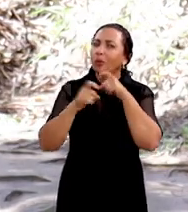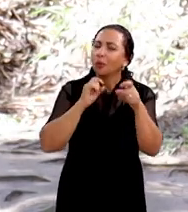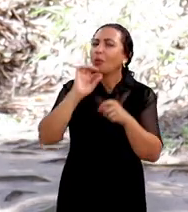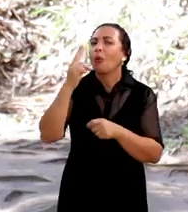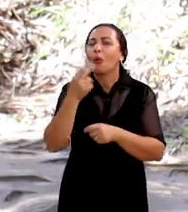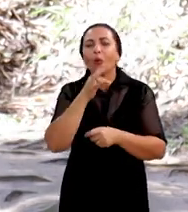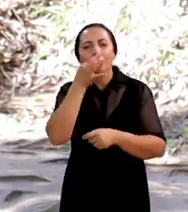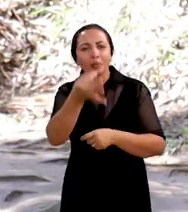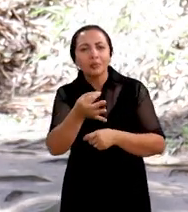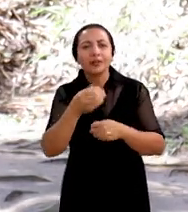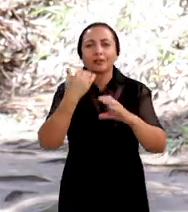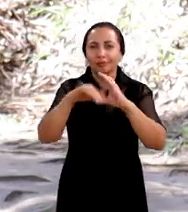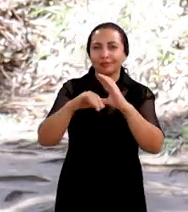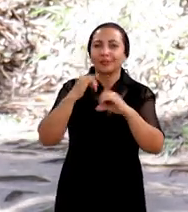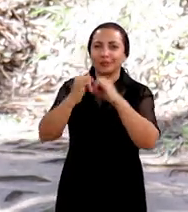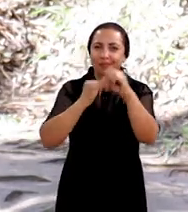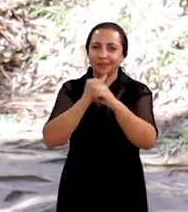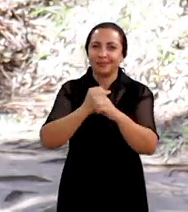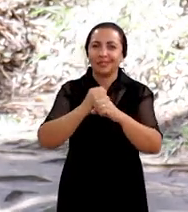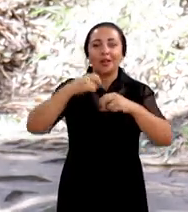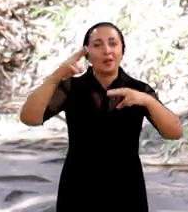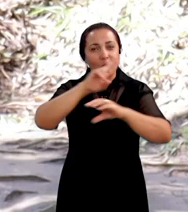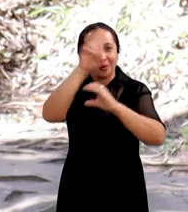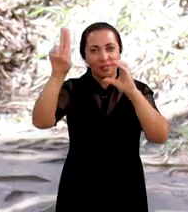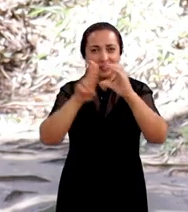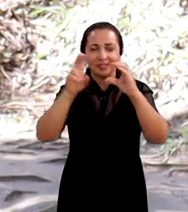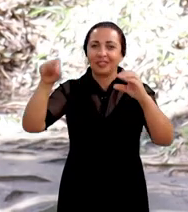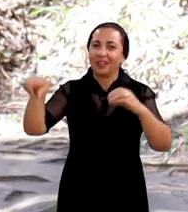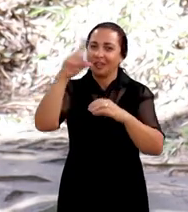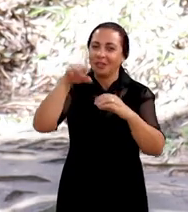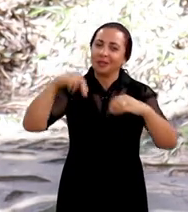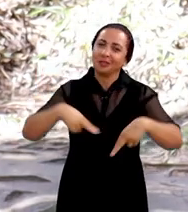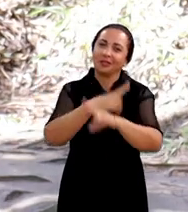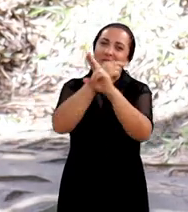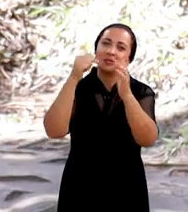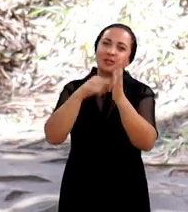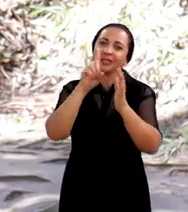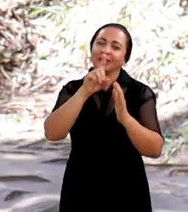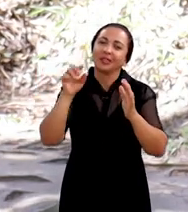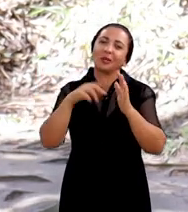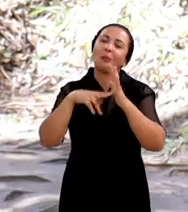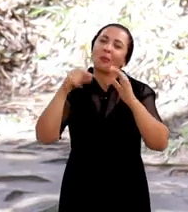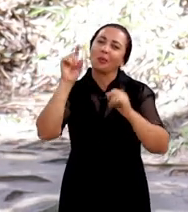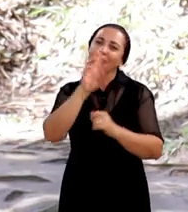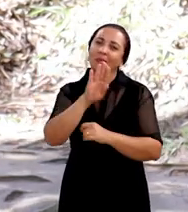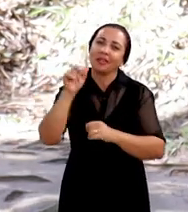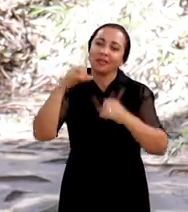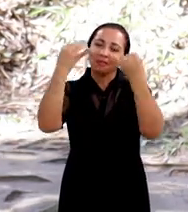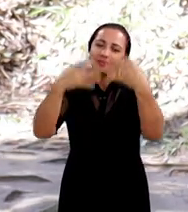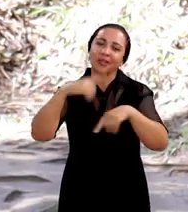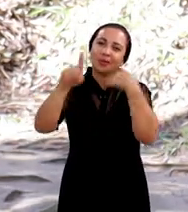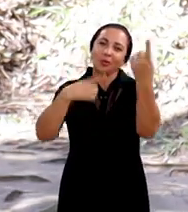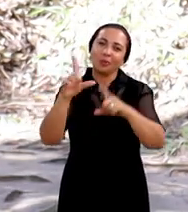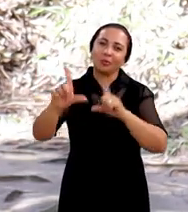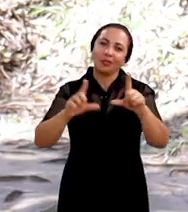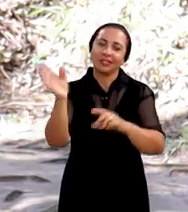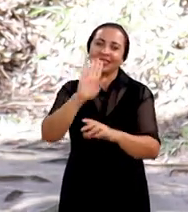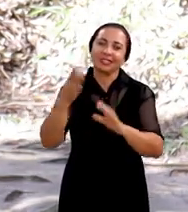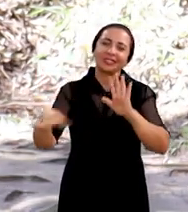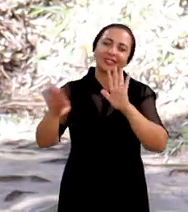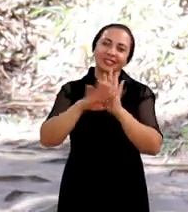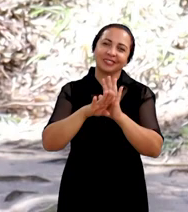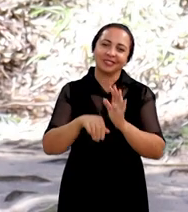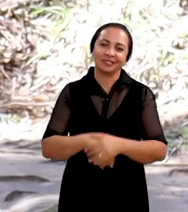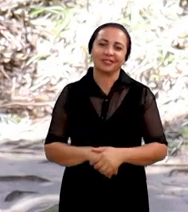dúvida ou sugestão envie para o nosso e-mail universciencia arroba wesb.edu.br que a gente explica por aqui em uma outra